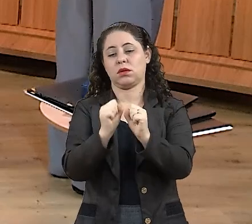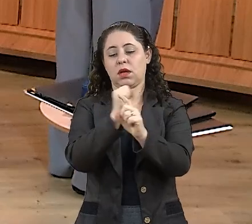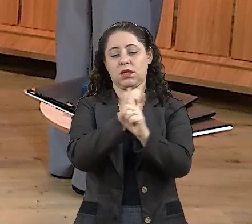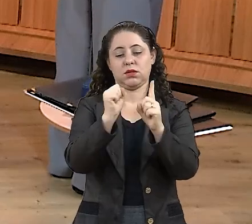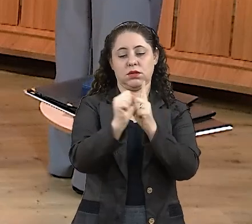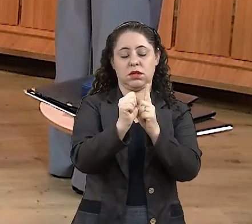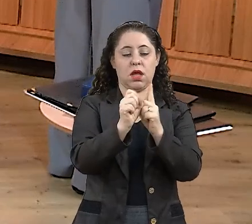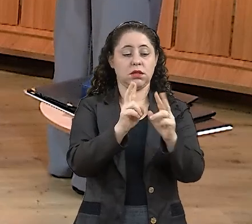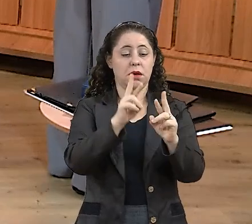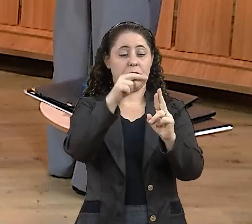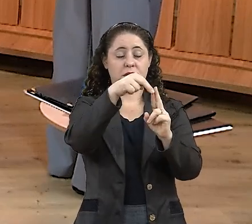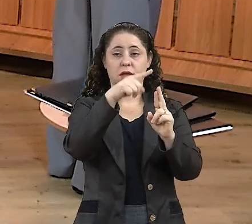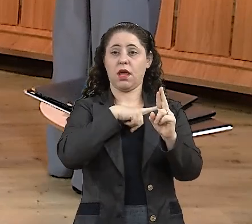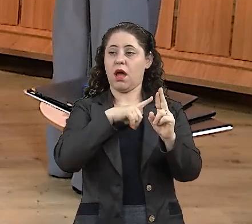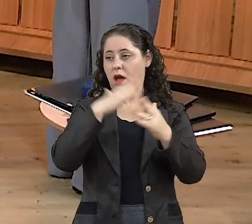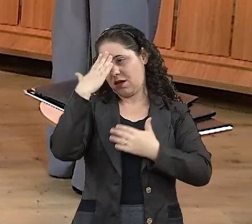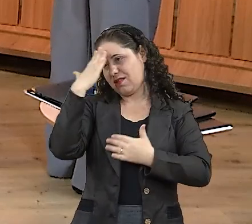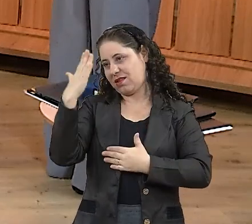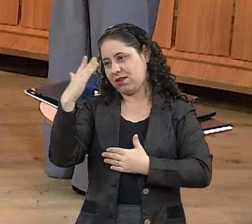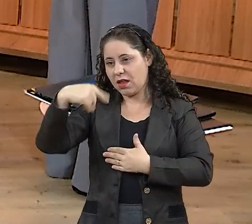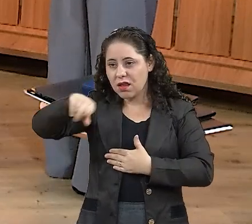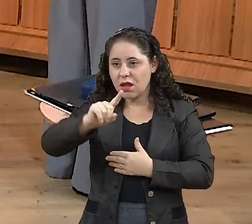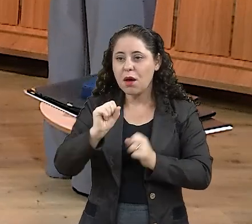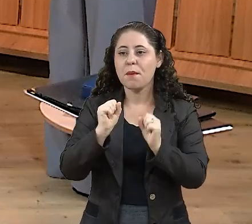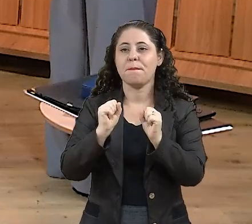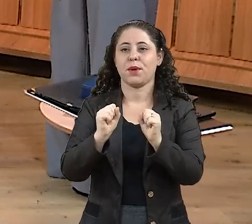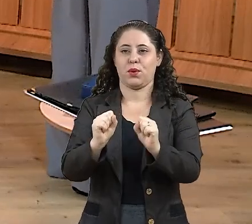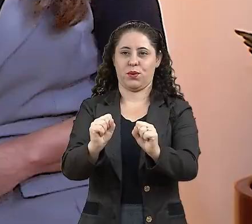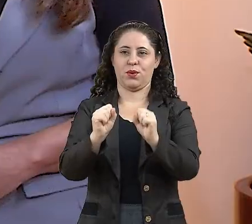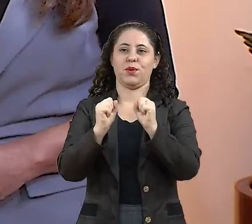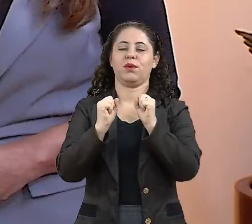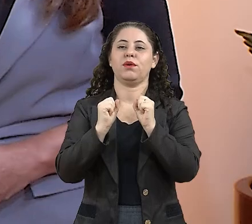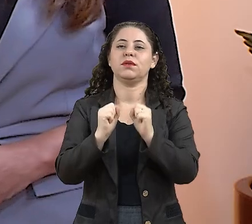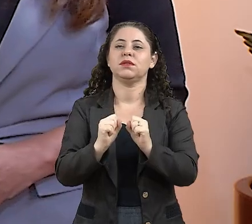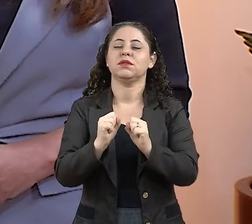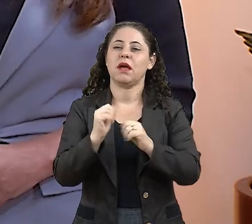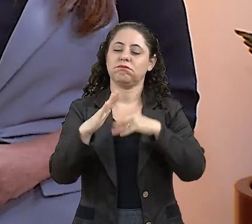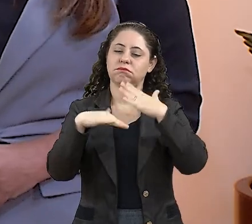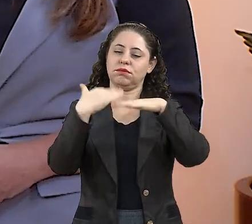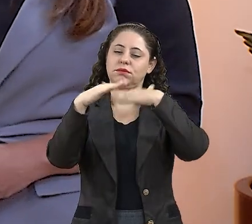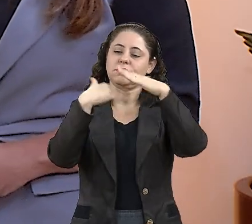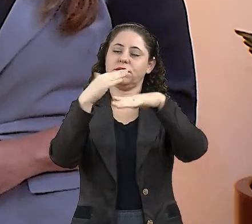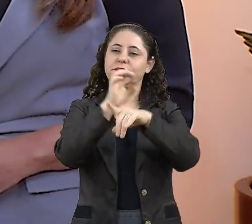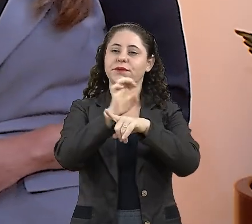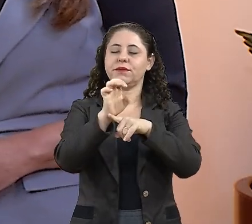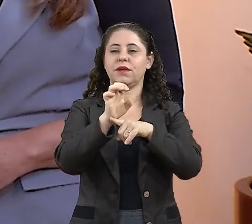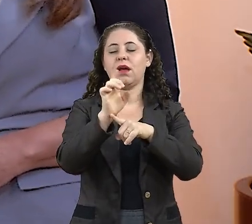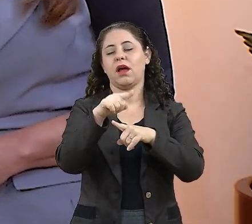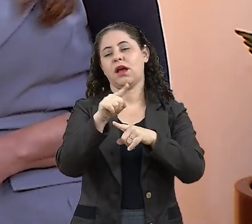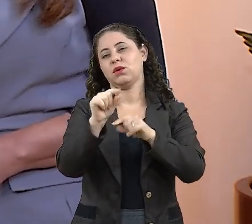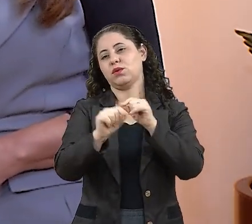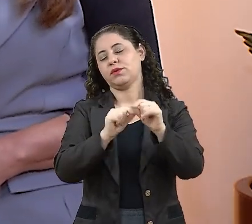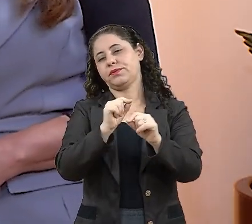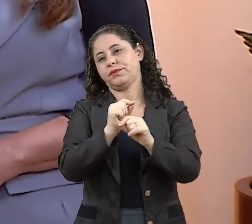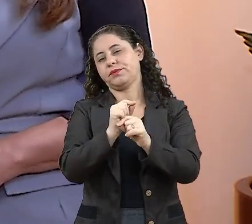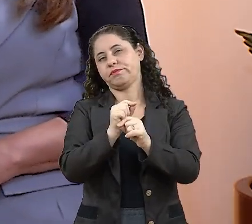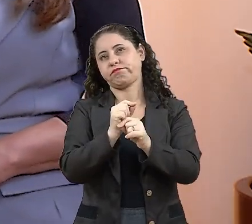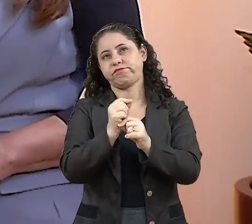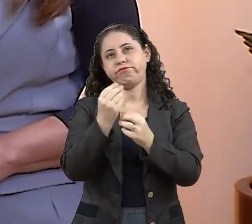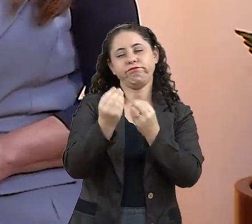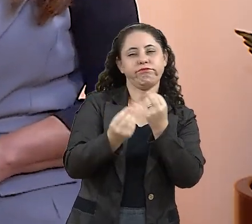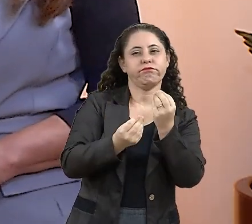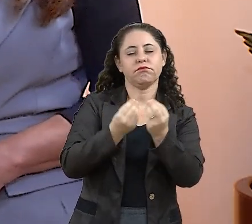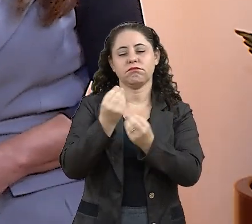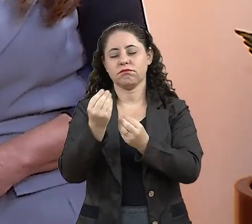pelo bem que eles fizeram para a sociedade, é um prestígio de